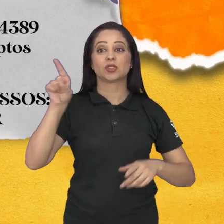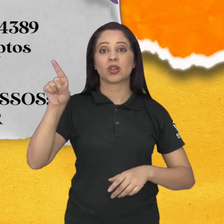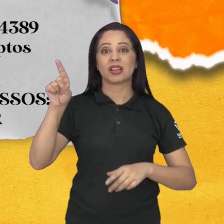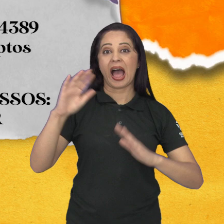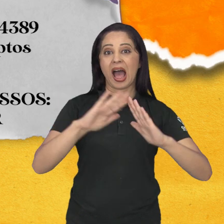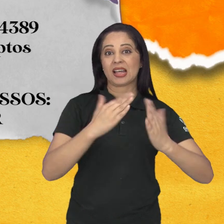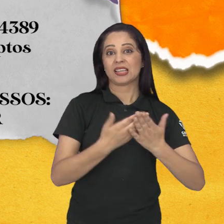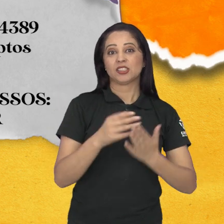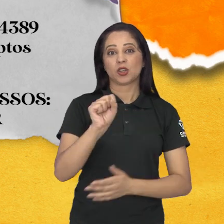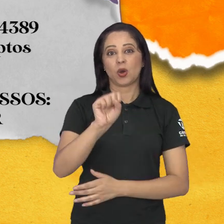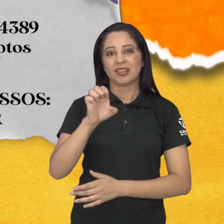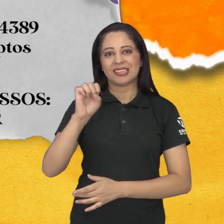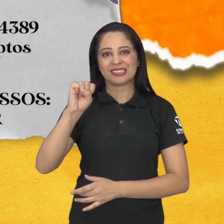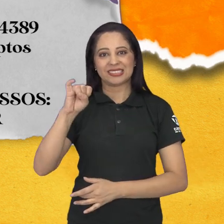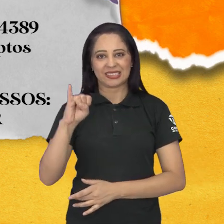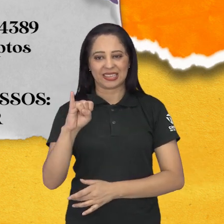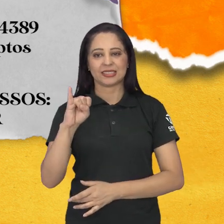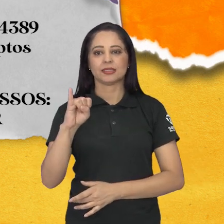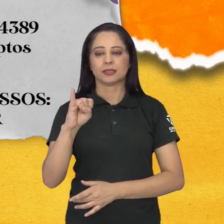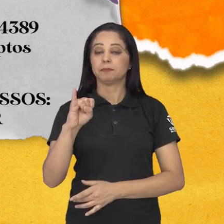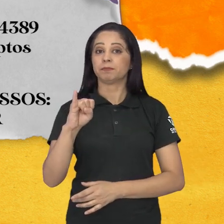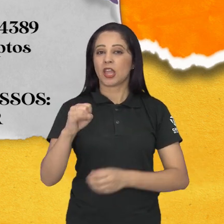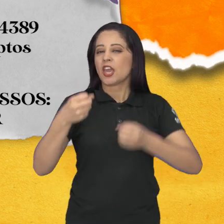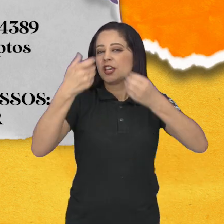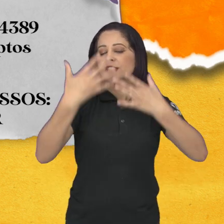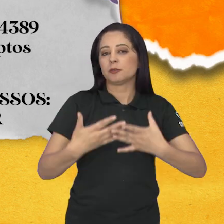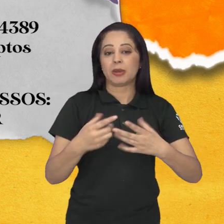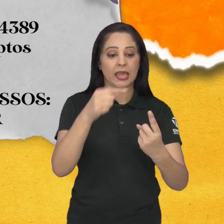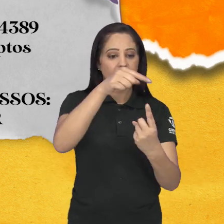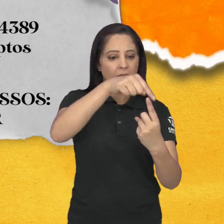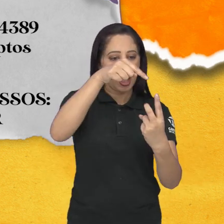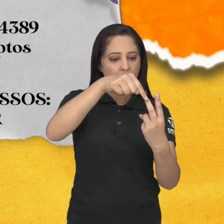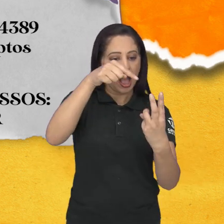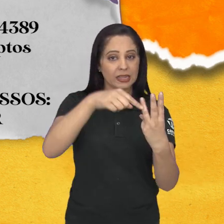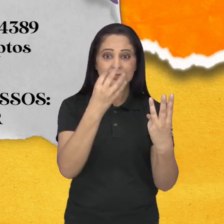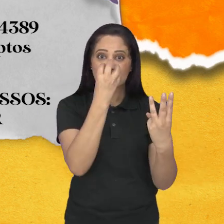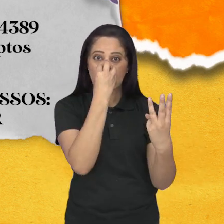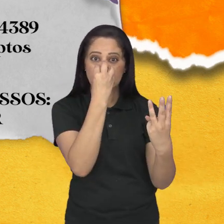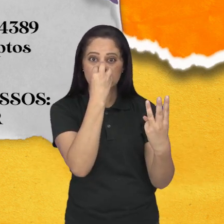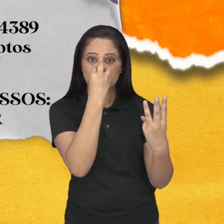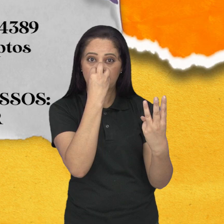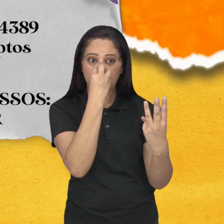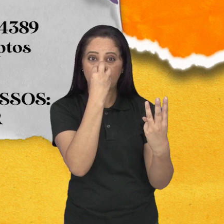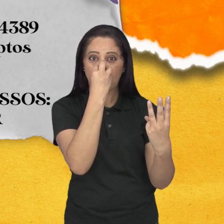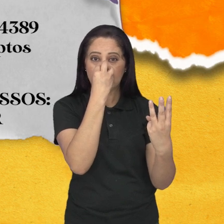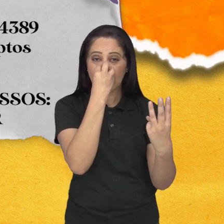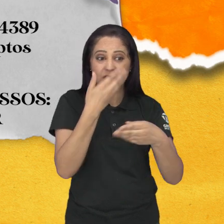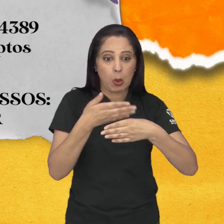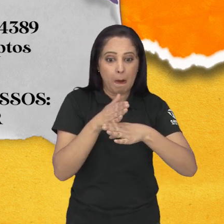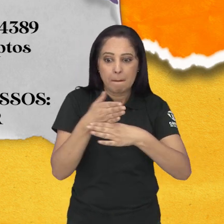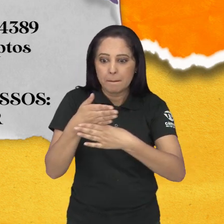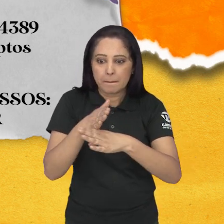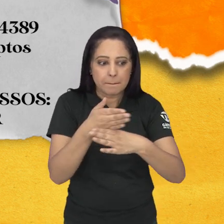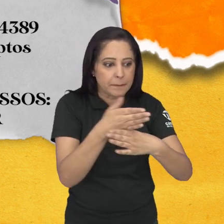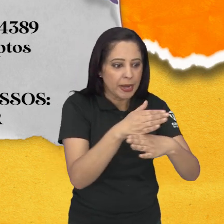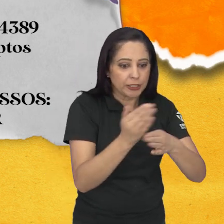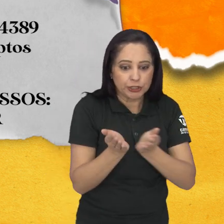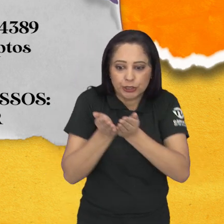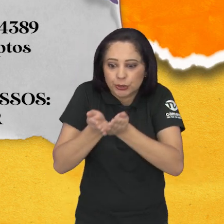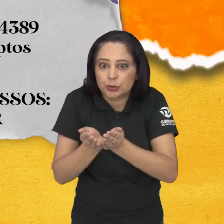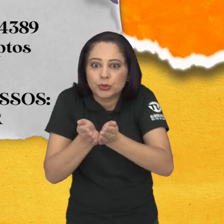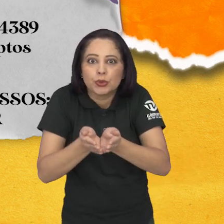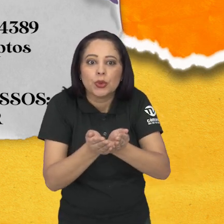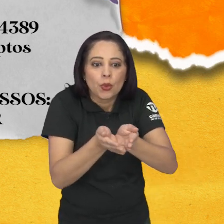de Baleia. O espetáculo conta a história de três palhaços marinheiros à deriva em alto mar e relembram as histórias de seu